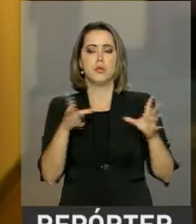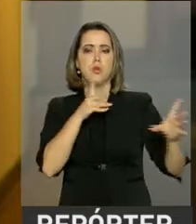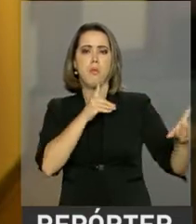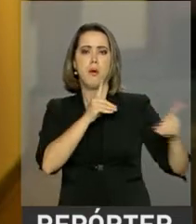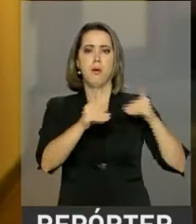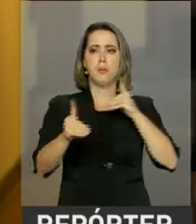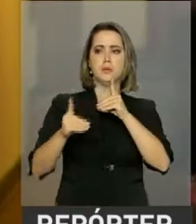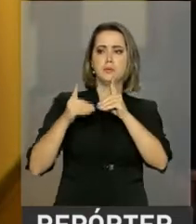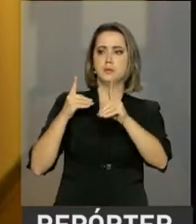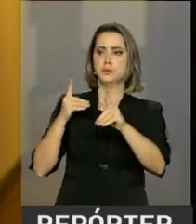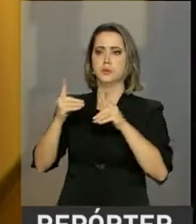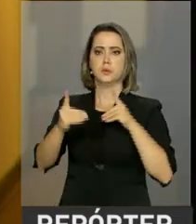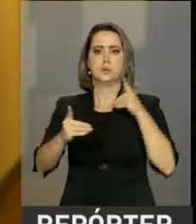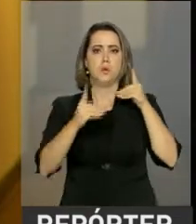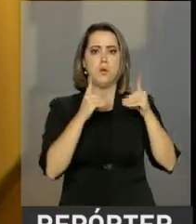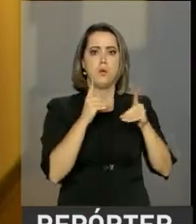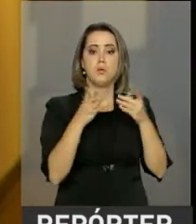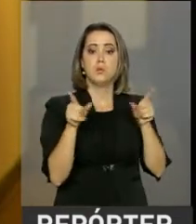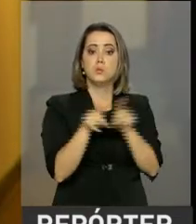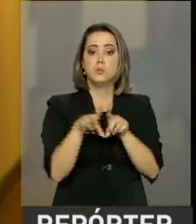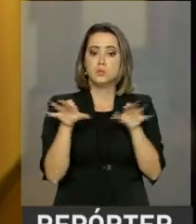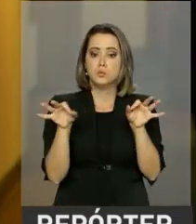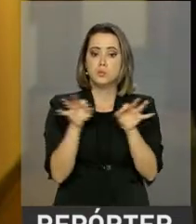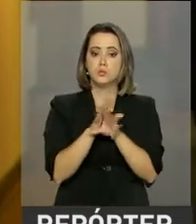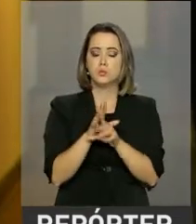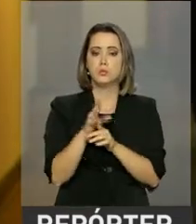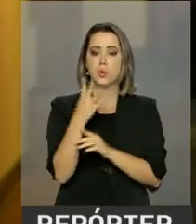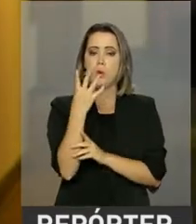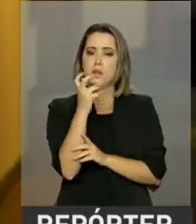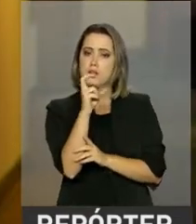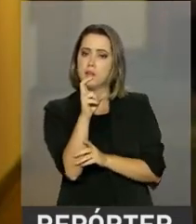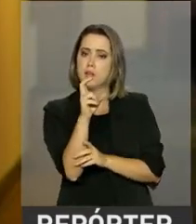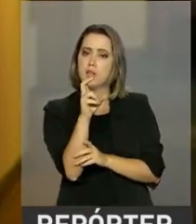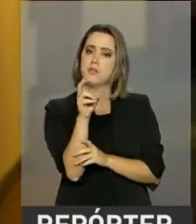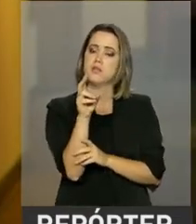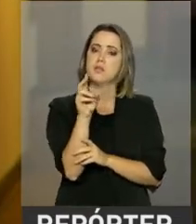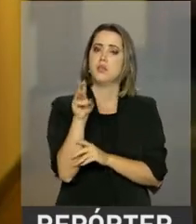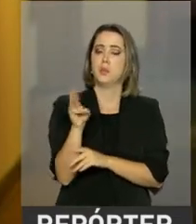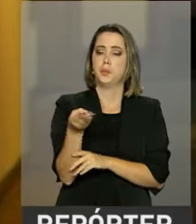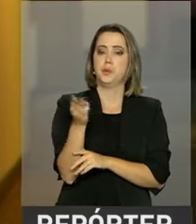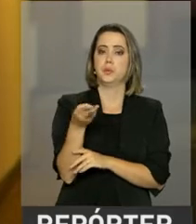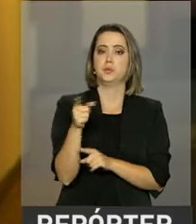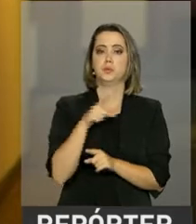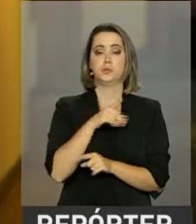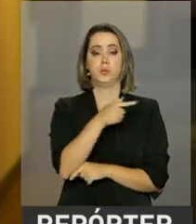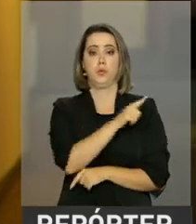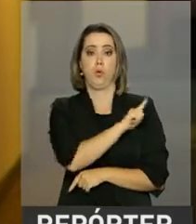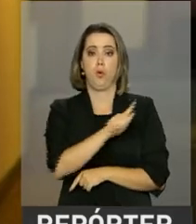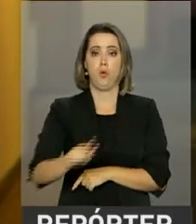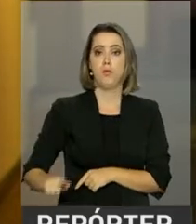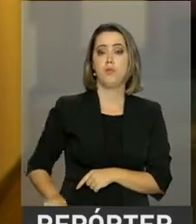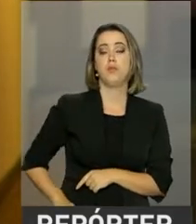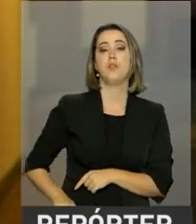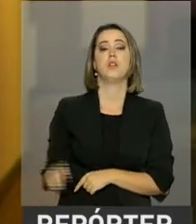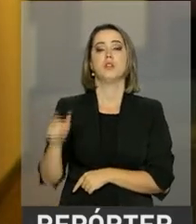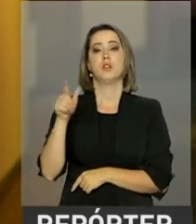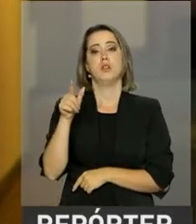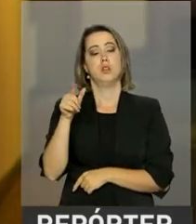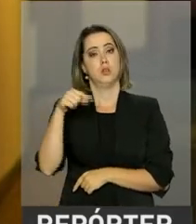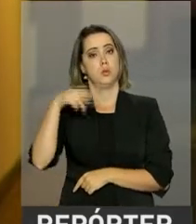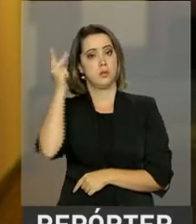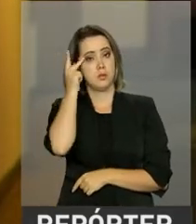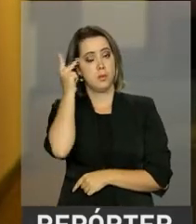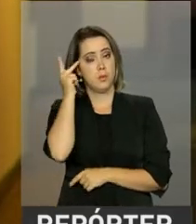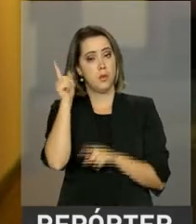debate que está previsto para durar 45 minutos. O governador Geraldo Alckmin e o presidente da República,